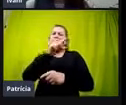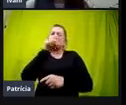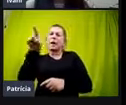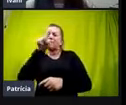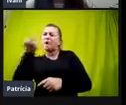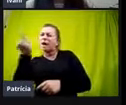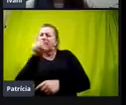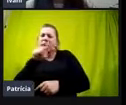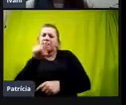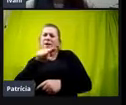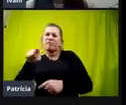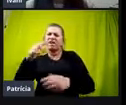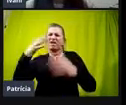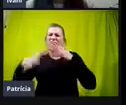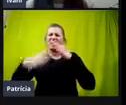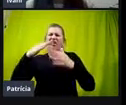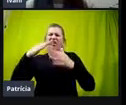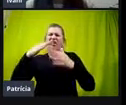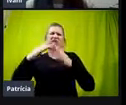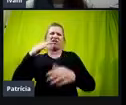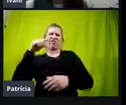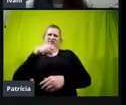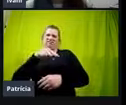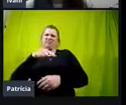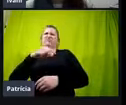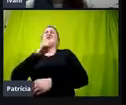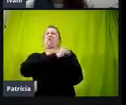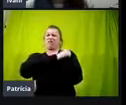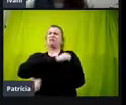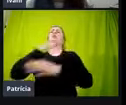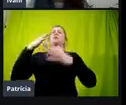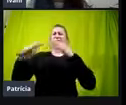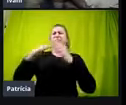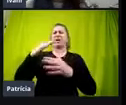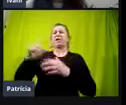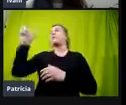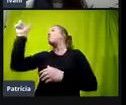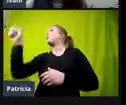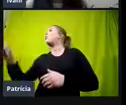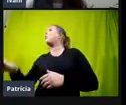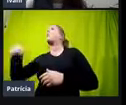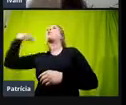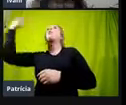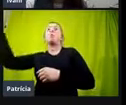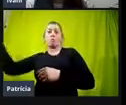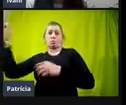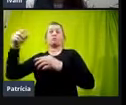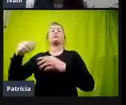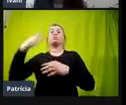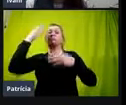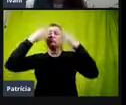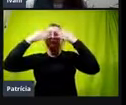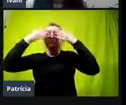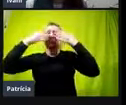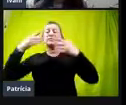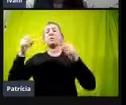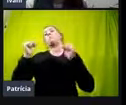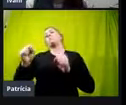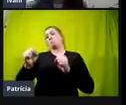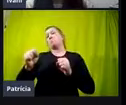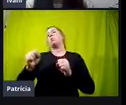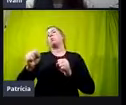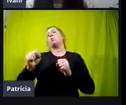sublinhado atrapalha, porque para aquele menino atrapalhava, talvez para outro, talvez outra pessoa cega que inclusive possa estar nos